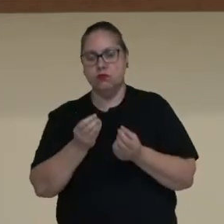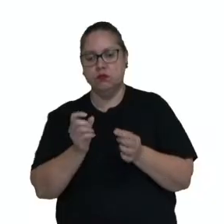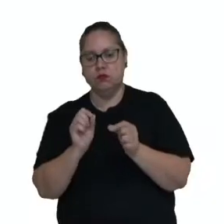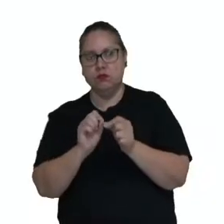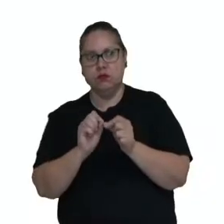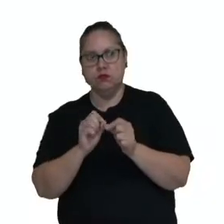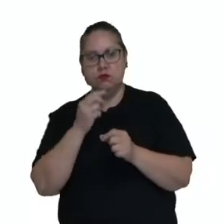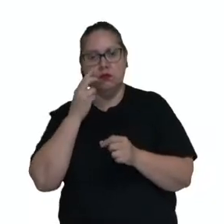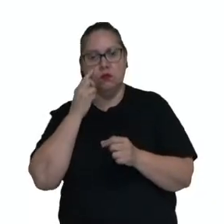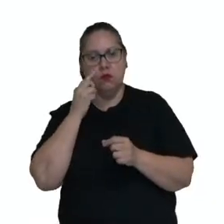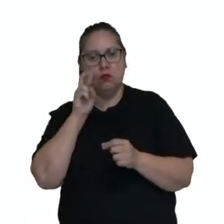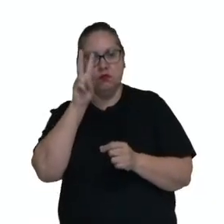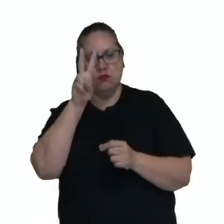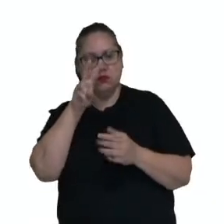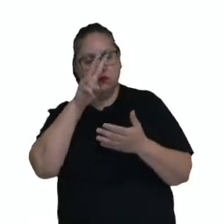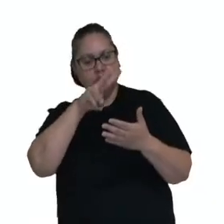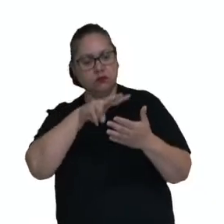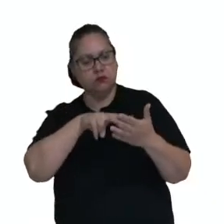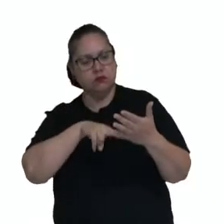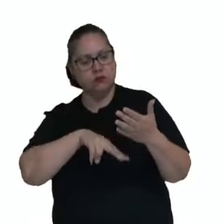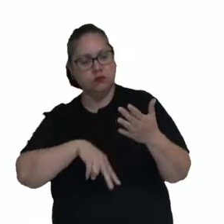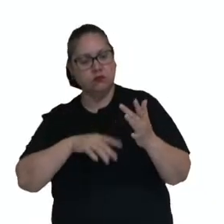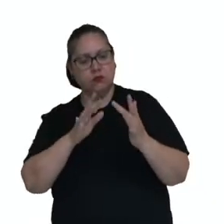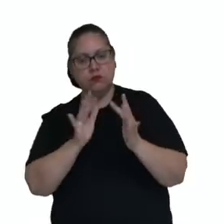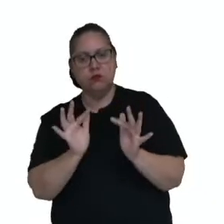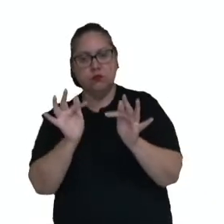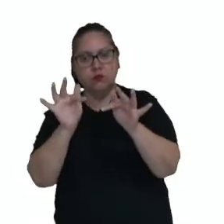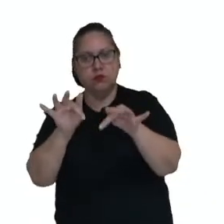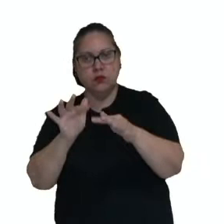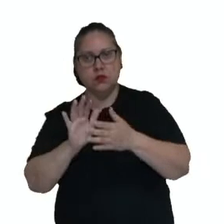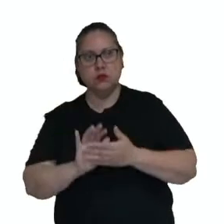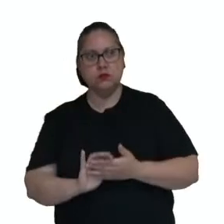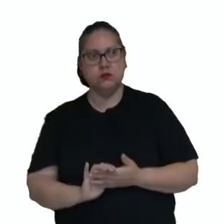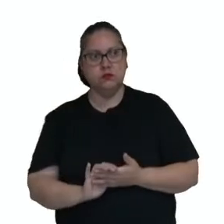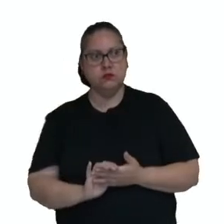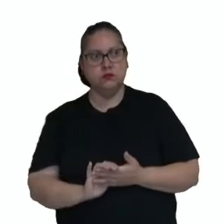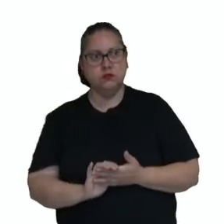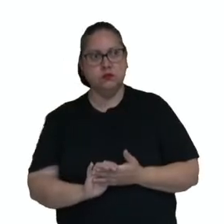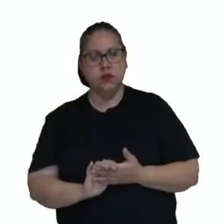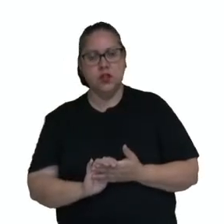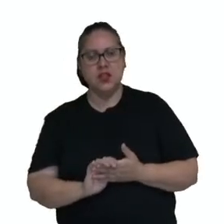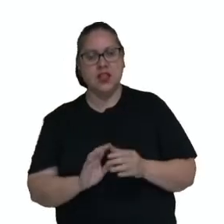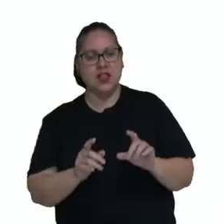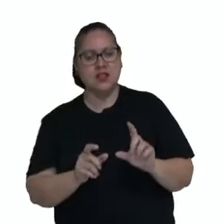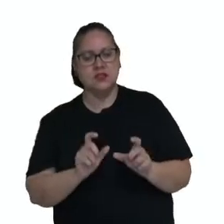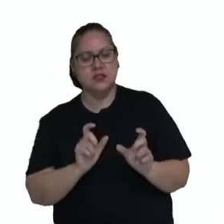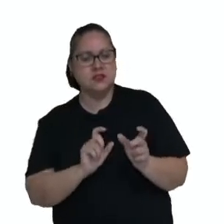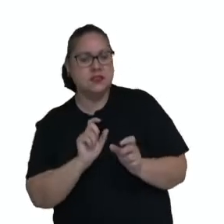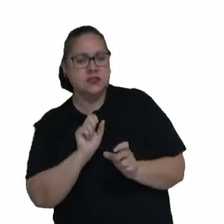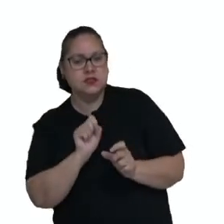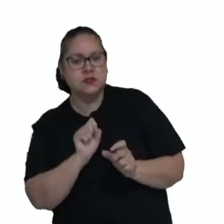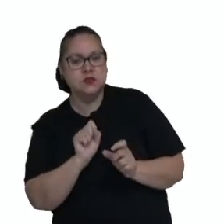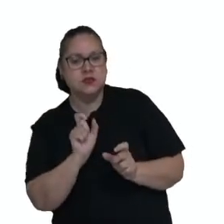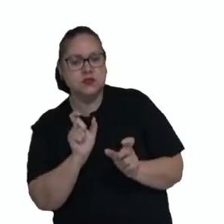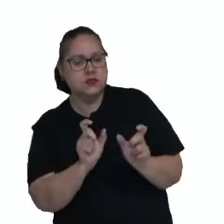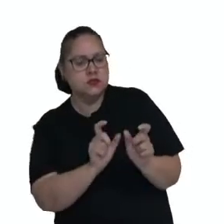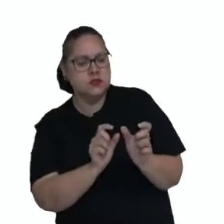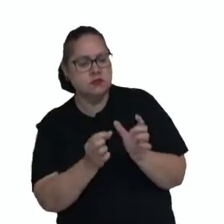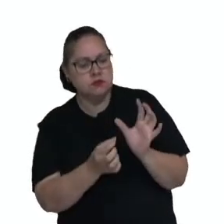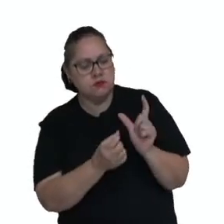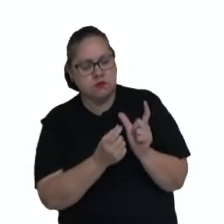Eu vejo as rimas de acordo com o final, né? Das sílabas de sons idênticos. Por exemplo,